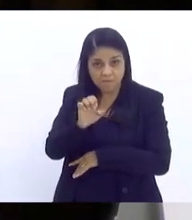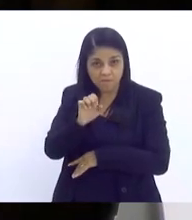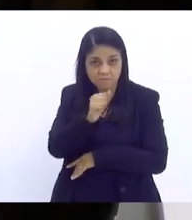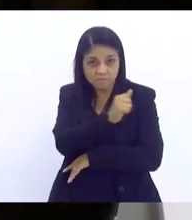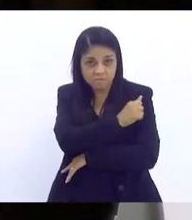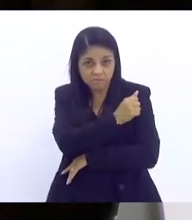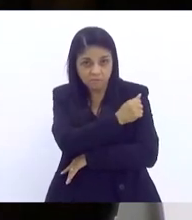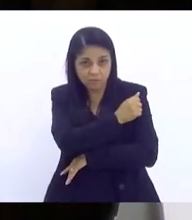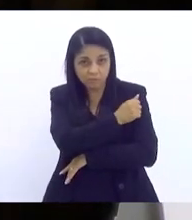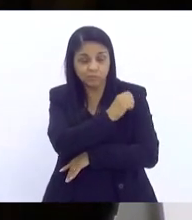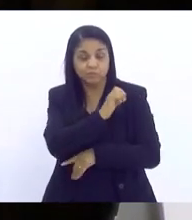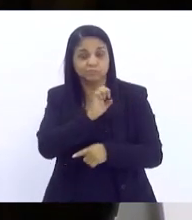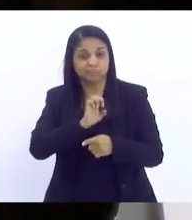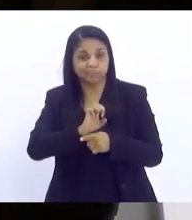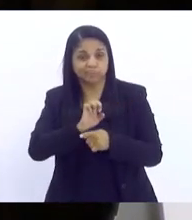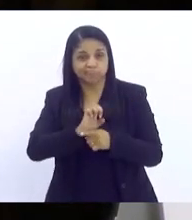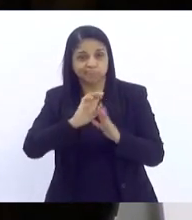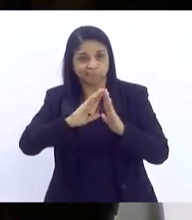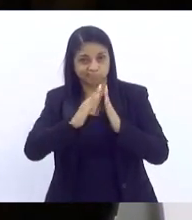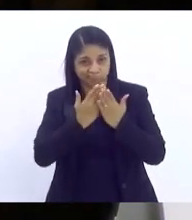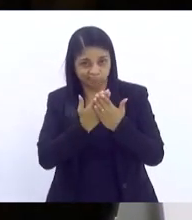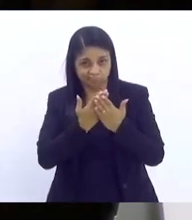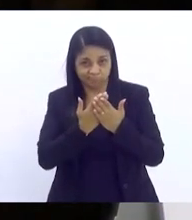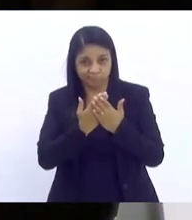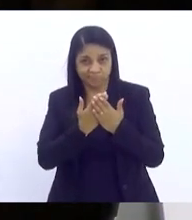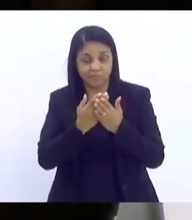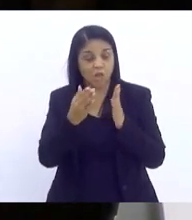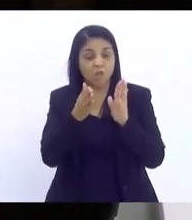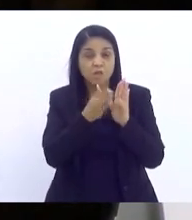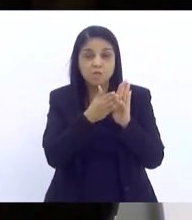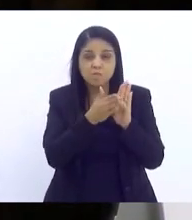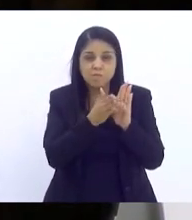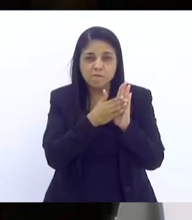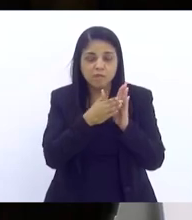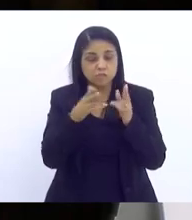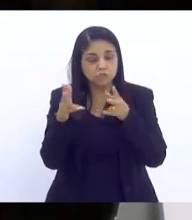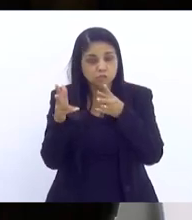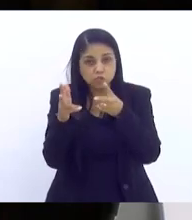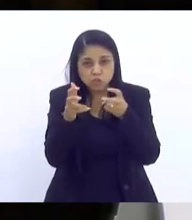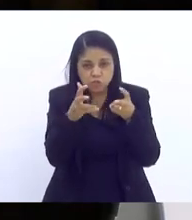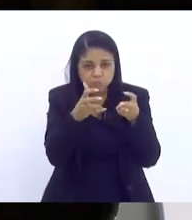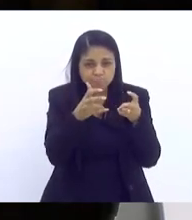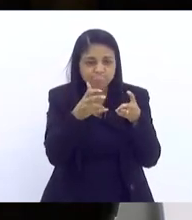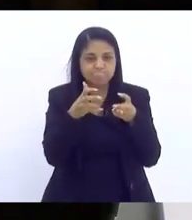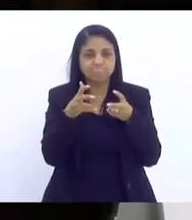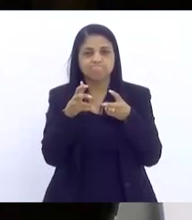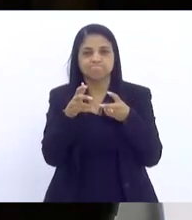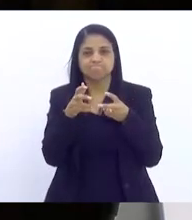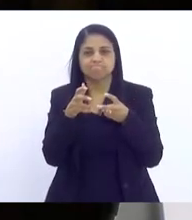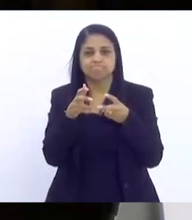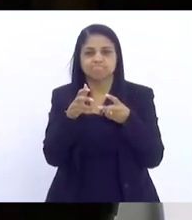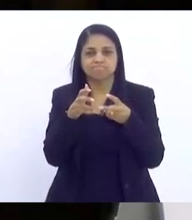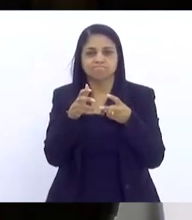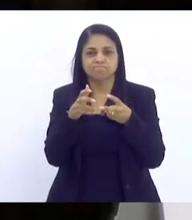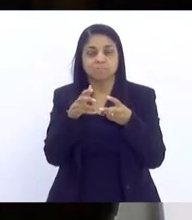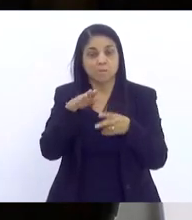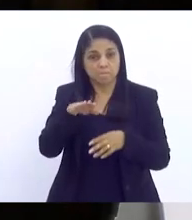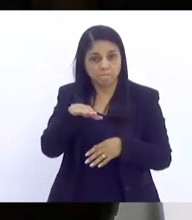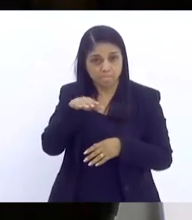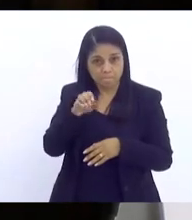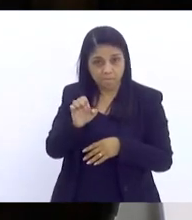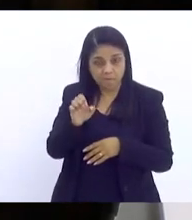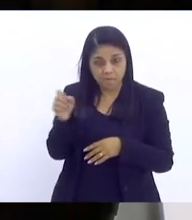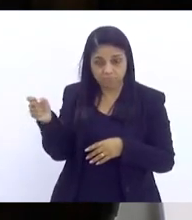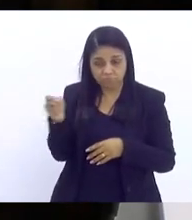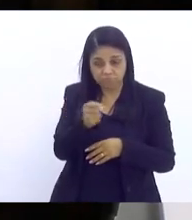na rede estadual. dessa proposta, a gente observou que muitas foram para o campo de se